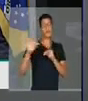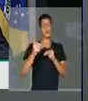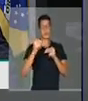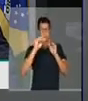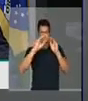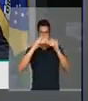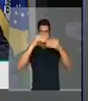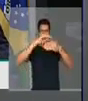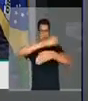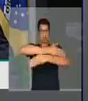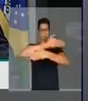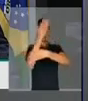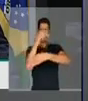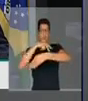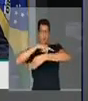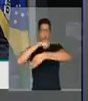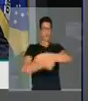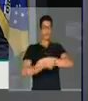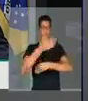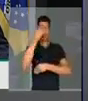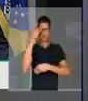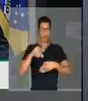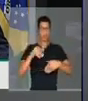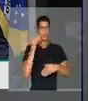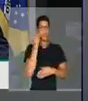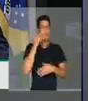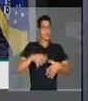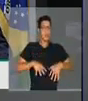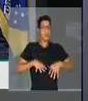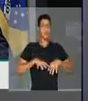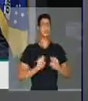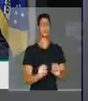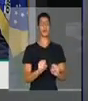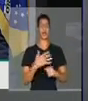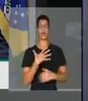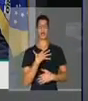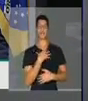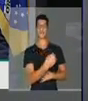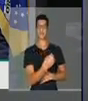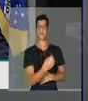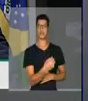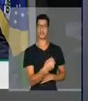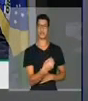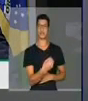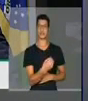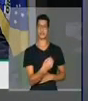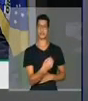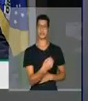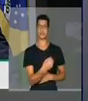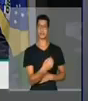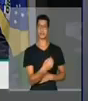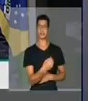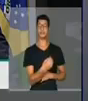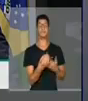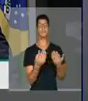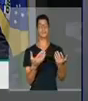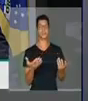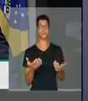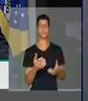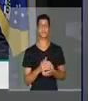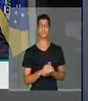janela, tentaram estuprar a sua filha e